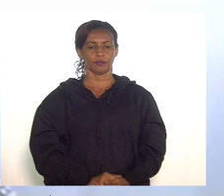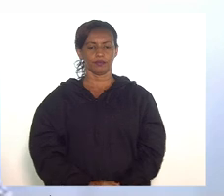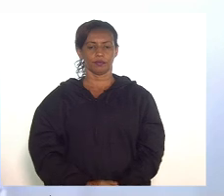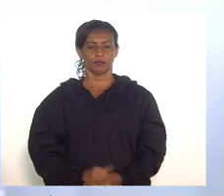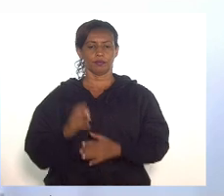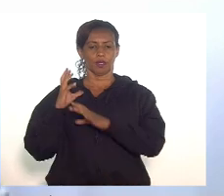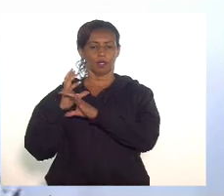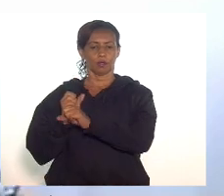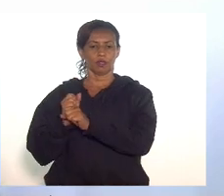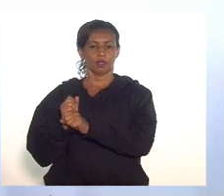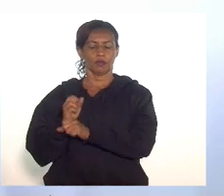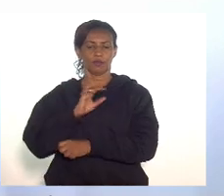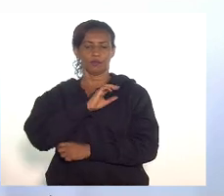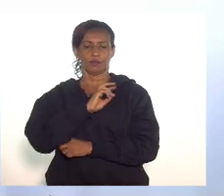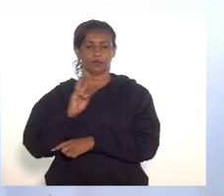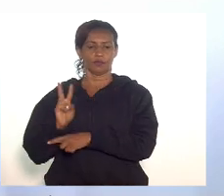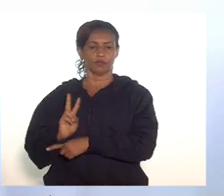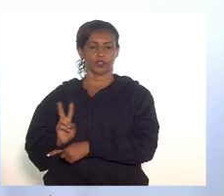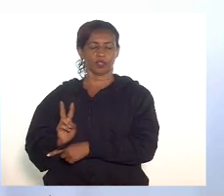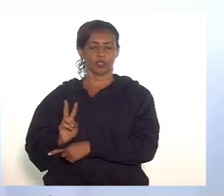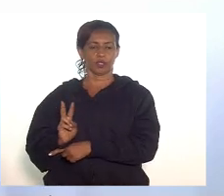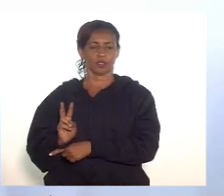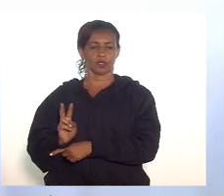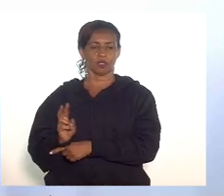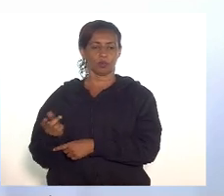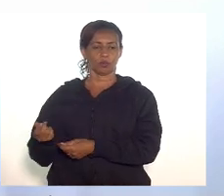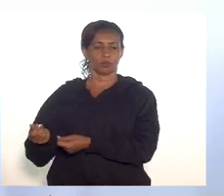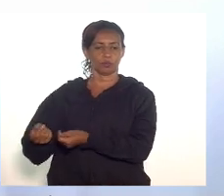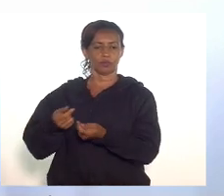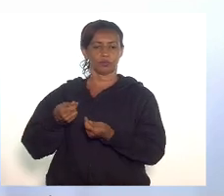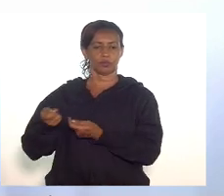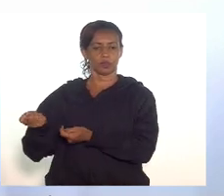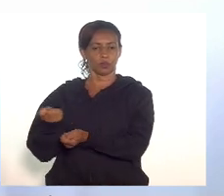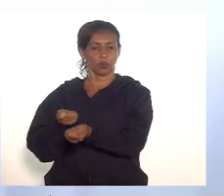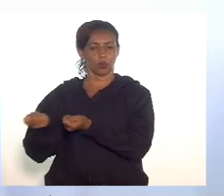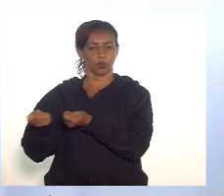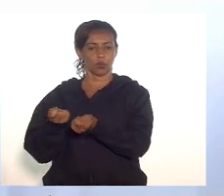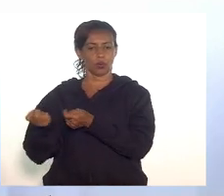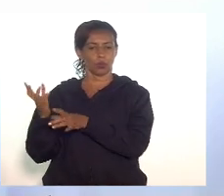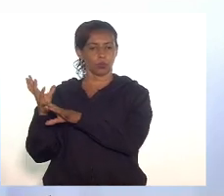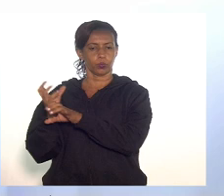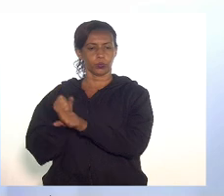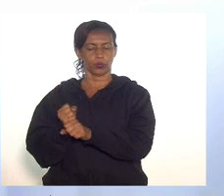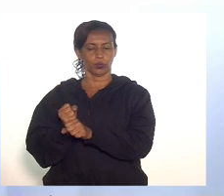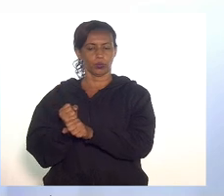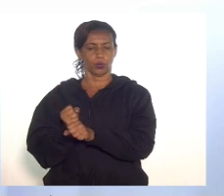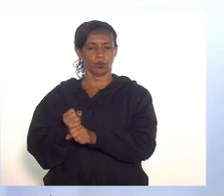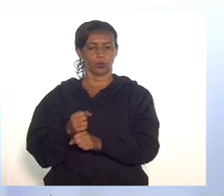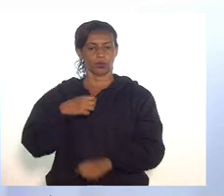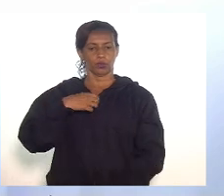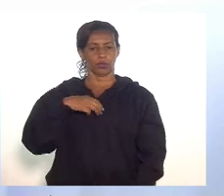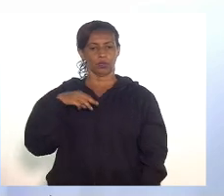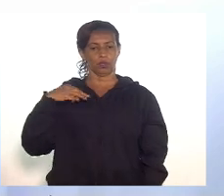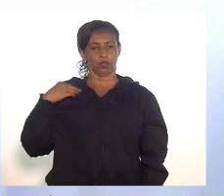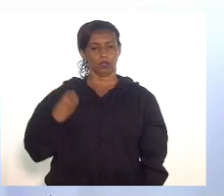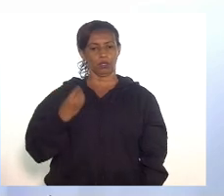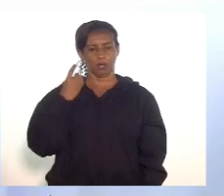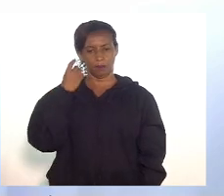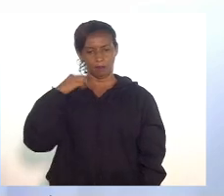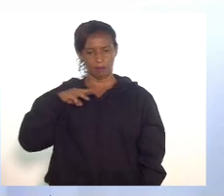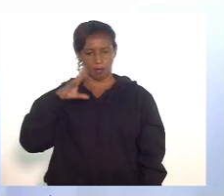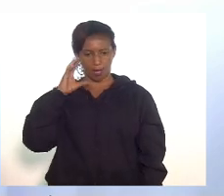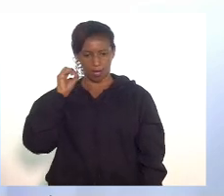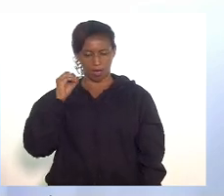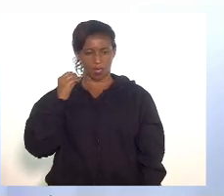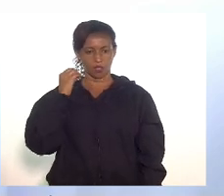de orçamento fiscalização financeira e controle, deputado Márcio Canella. Não se encontrando presente,